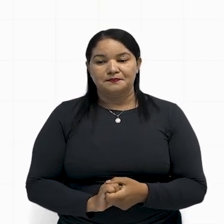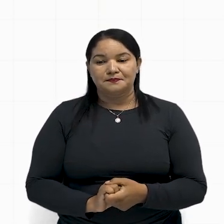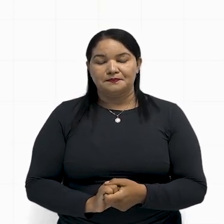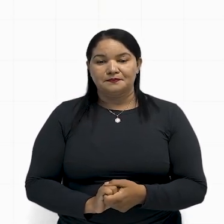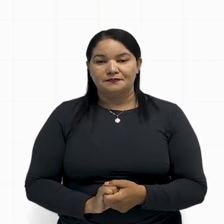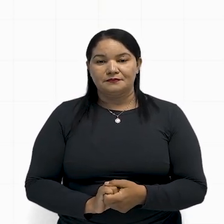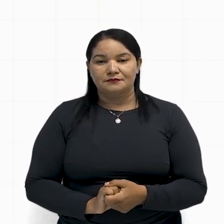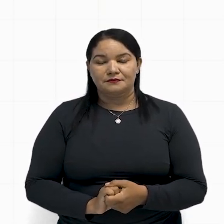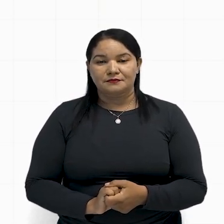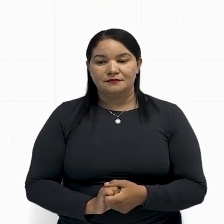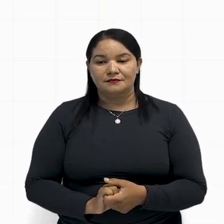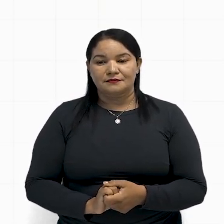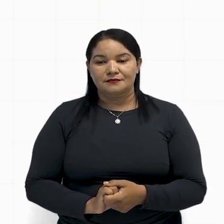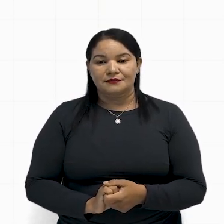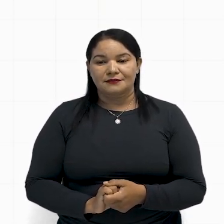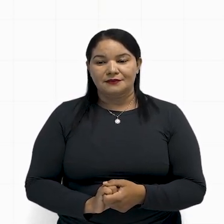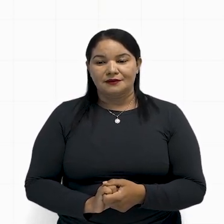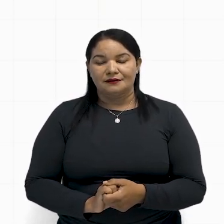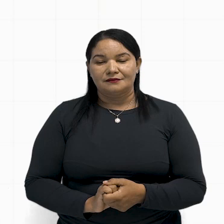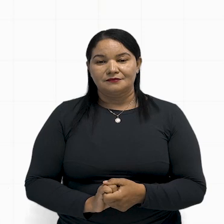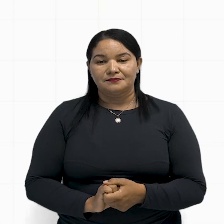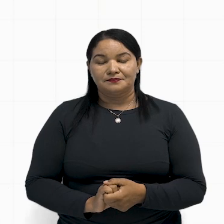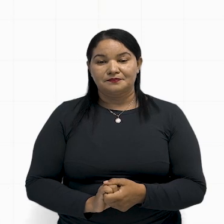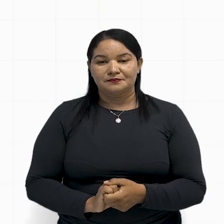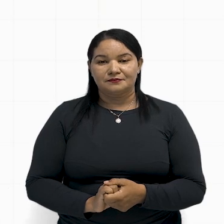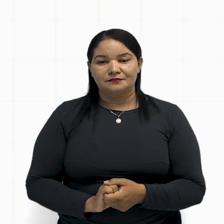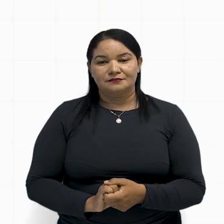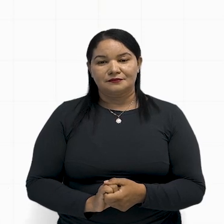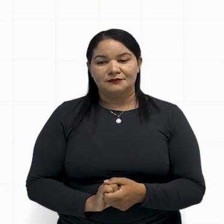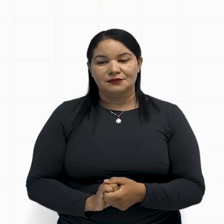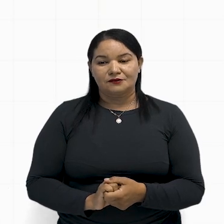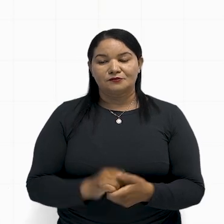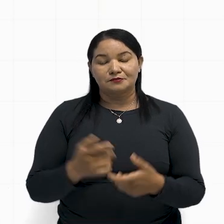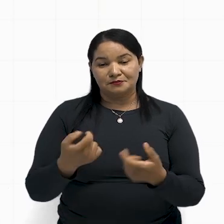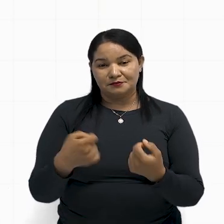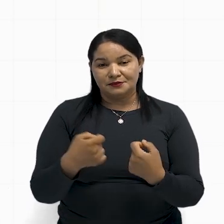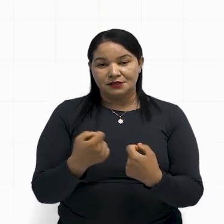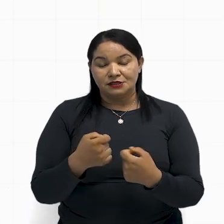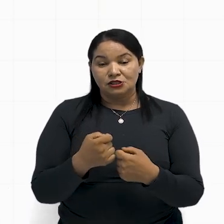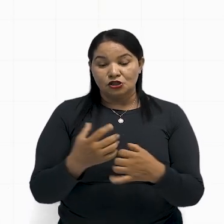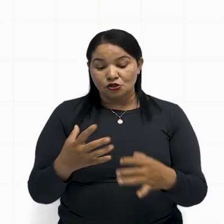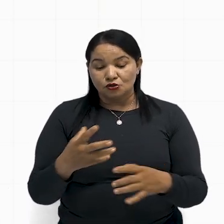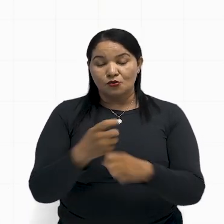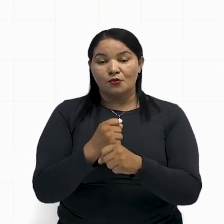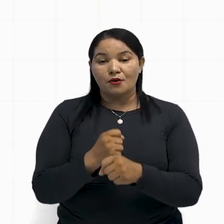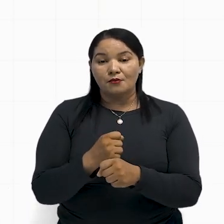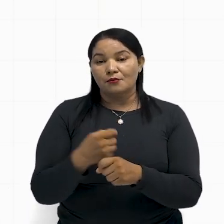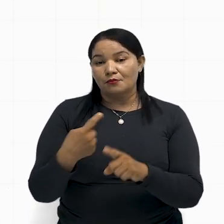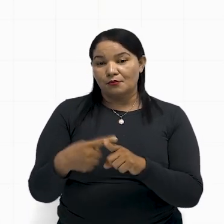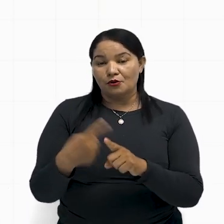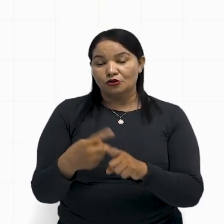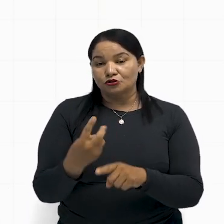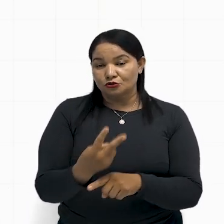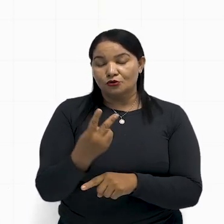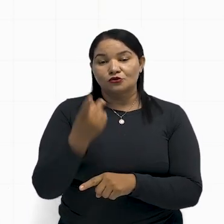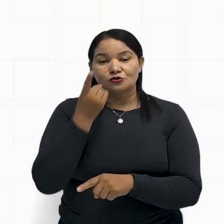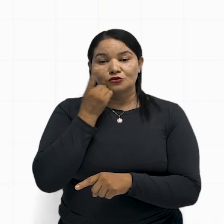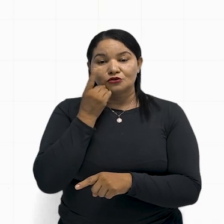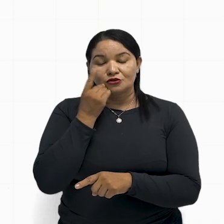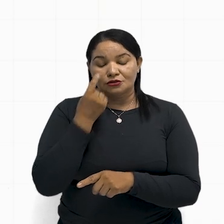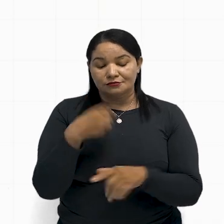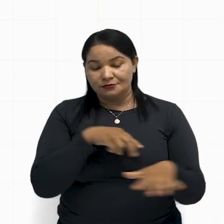dá 19,6. Como são dois dias na semana, eu preciso multiplicar por dois esse valor de 19